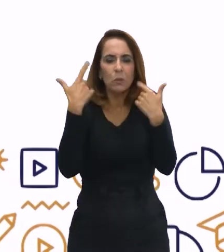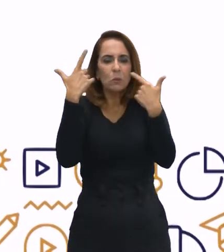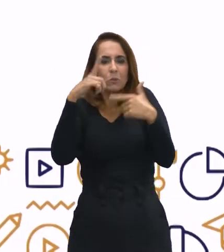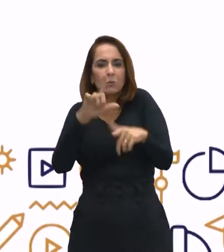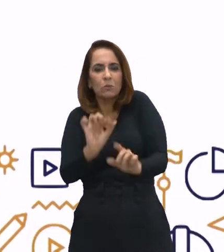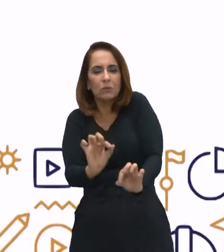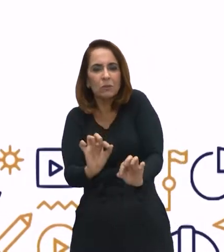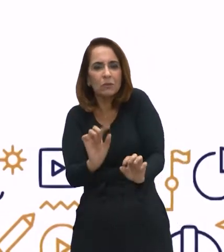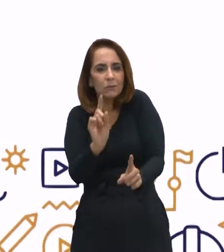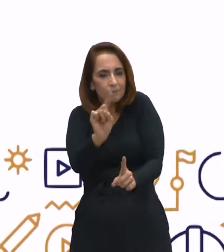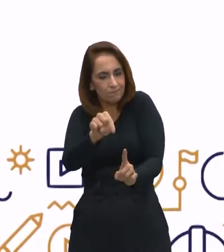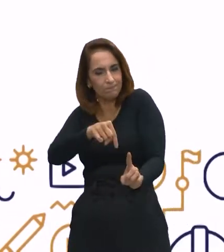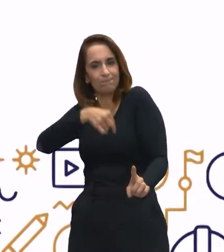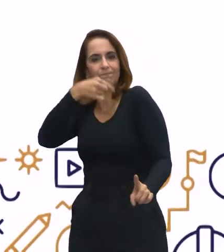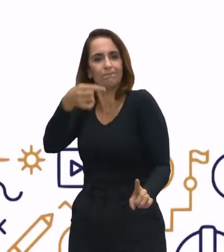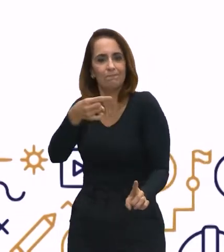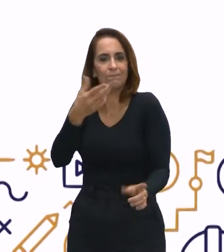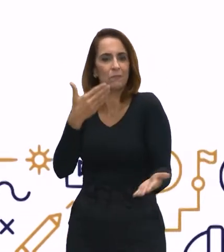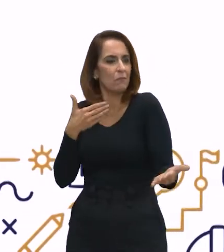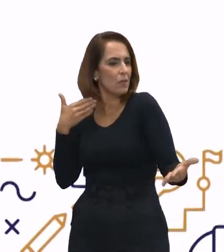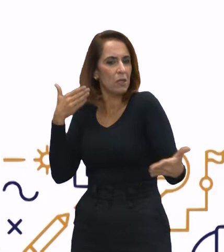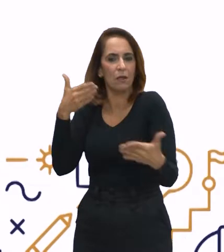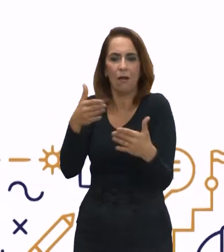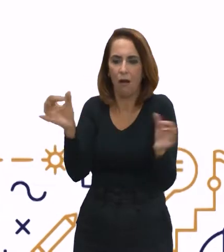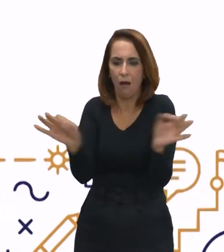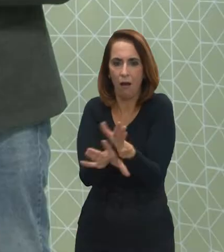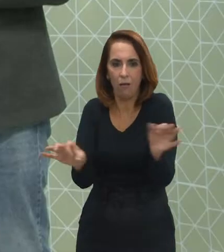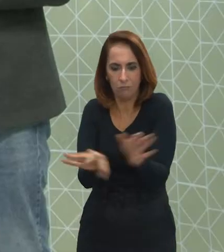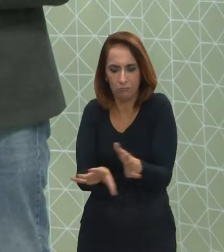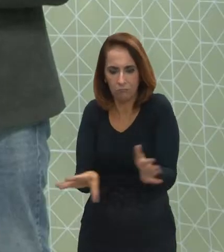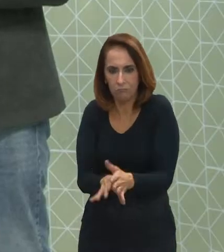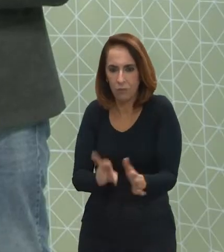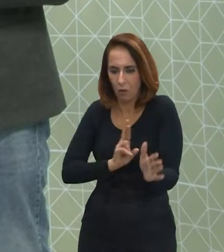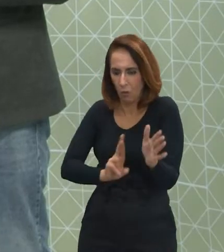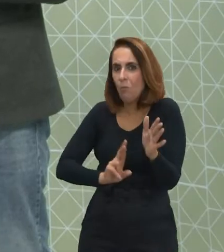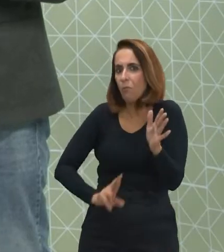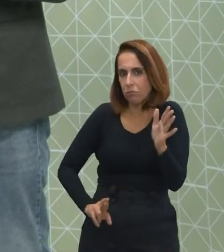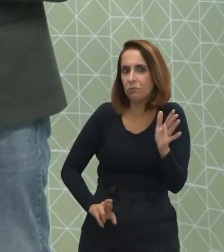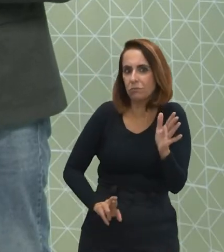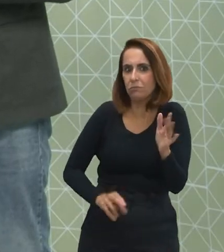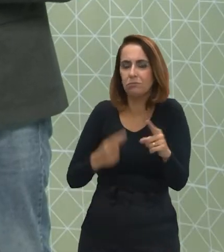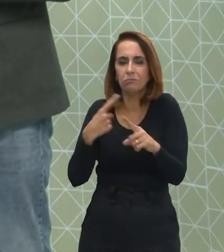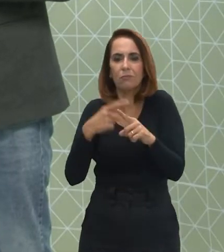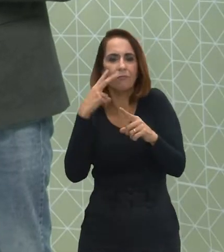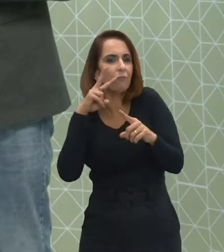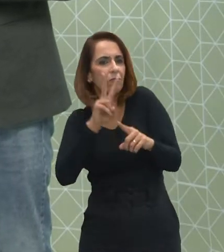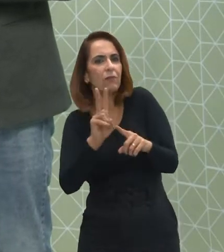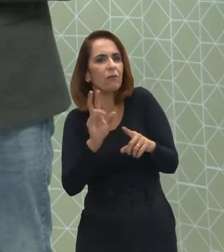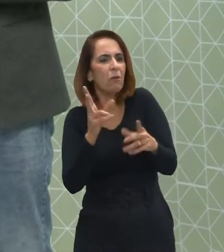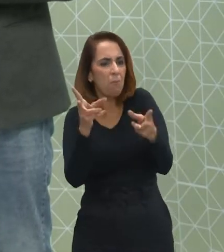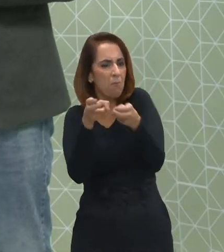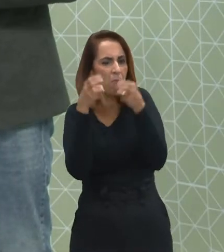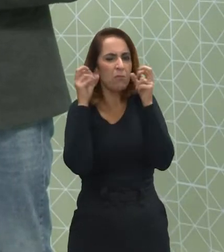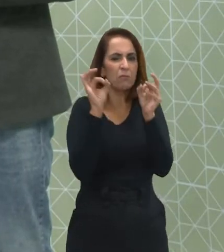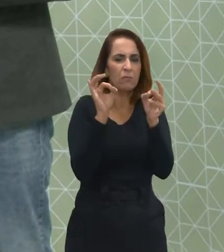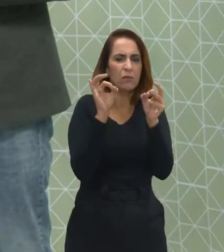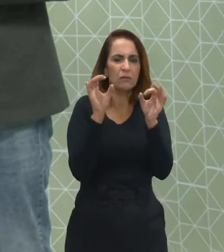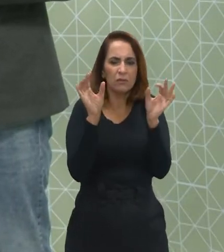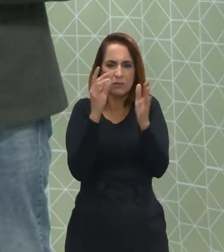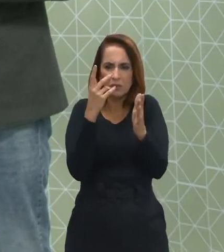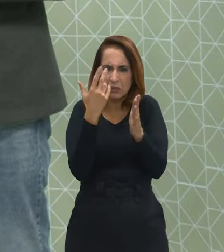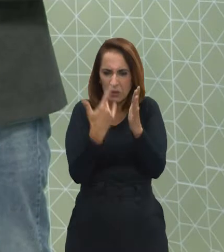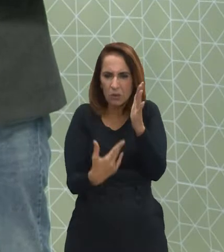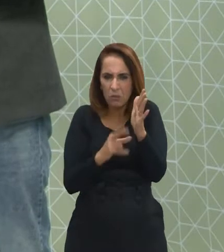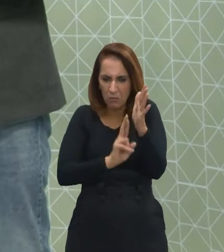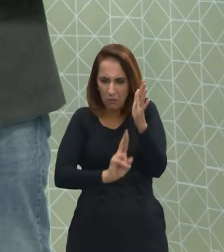consegue, depois, ir eliminando algumas questões. Porque ele vai ver, ele vai perceber que algumas